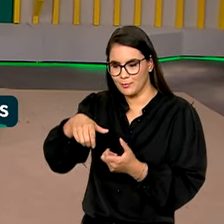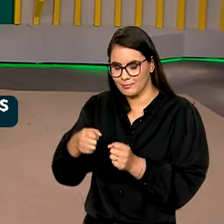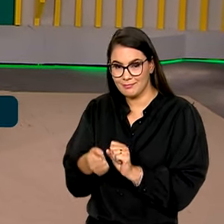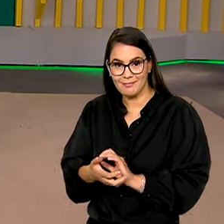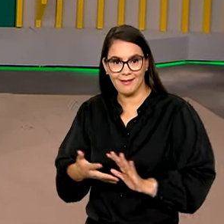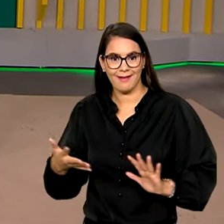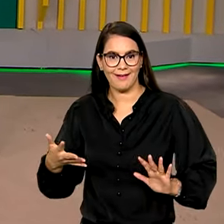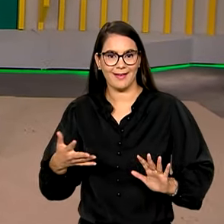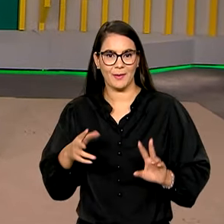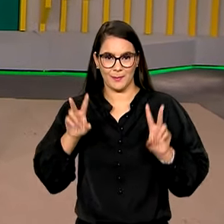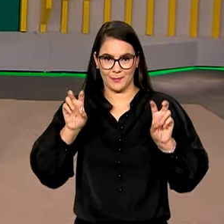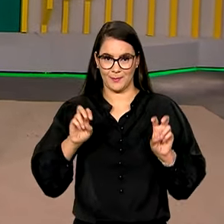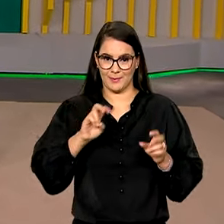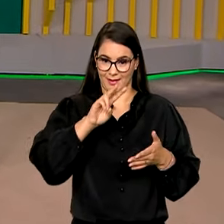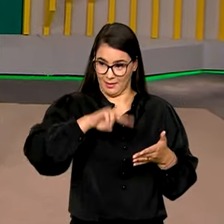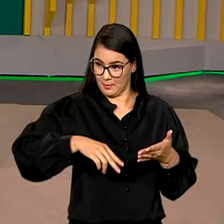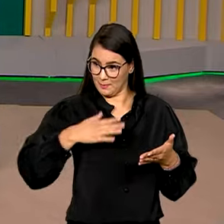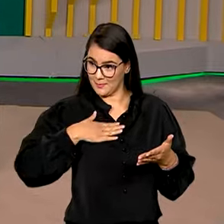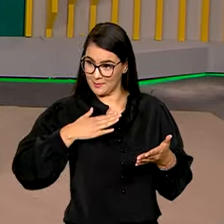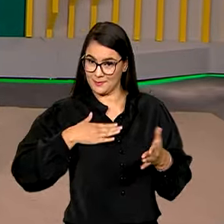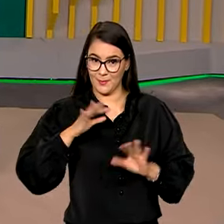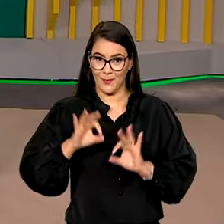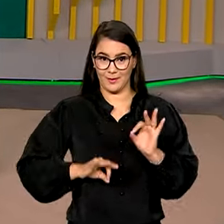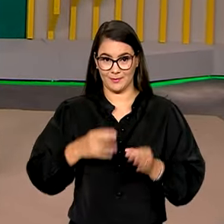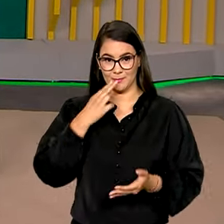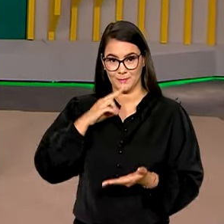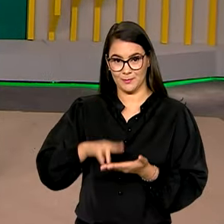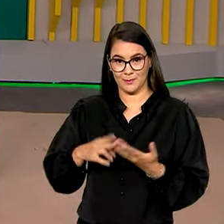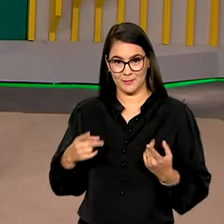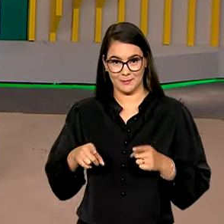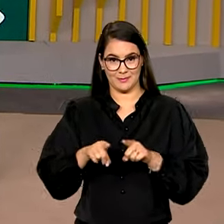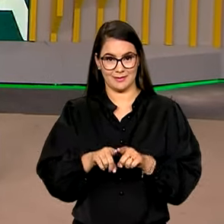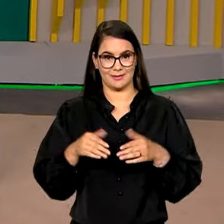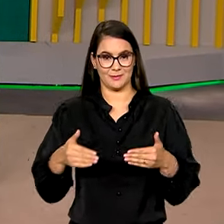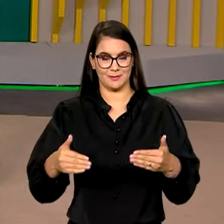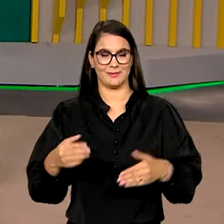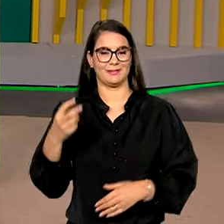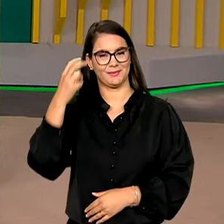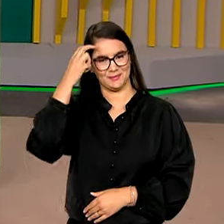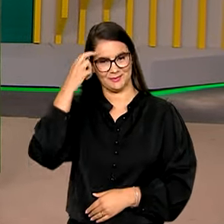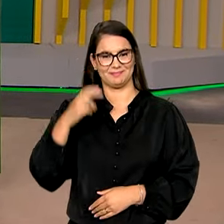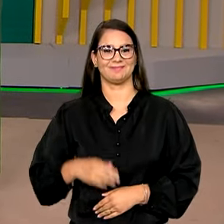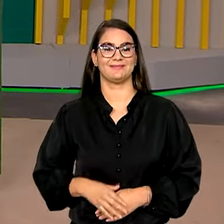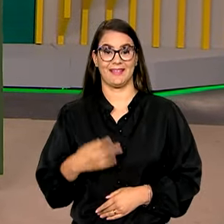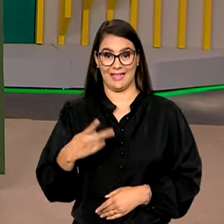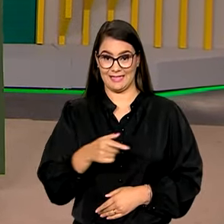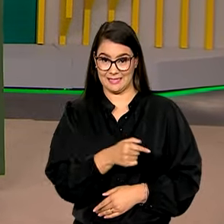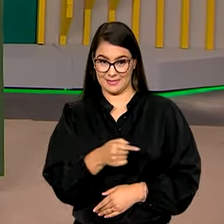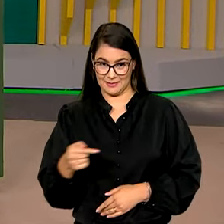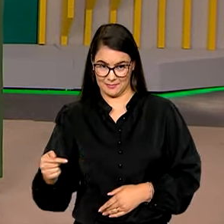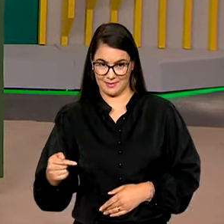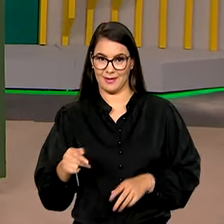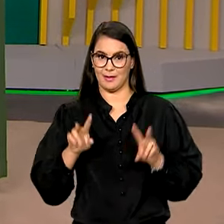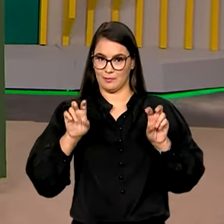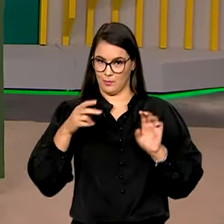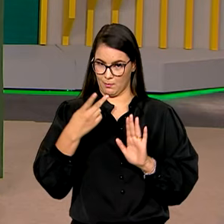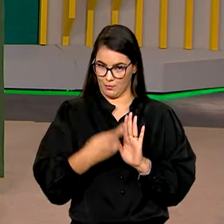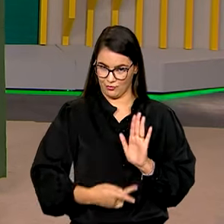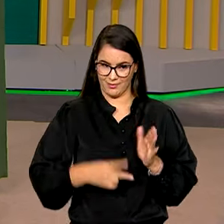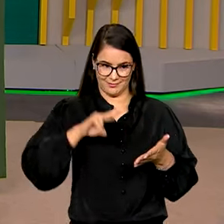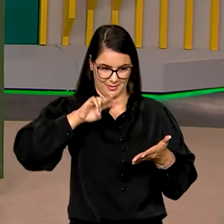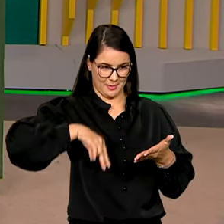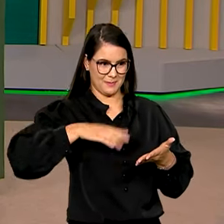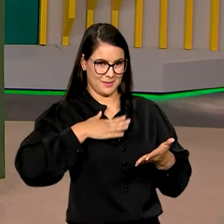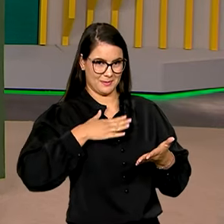É o Lê Pra Mim, organizado pelos Correios, em parceria com o Ministério da Cultura. E nessa semana, o Lê Pra Mim, que existe há